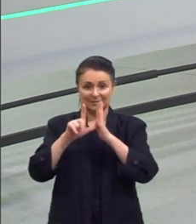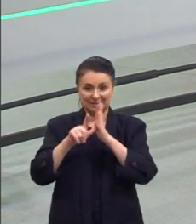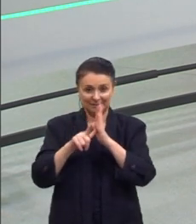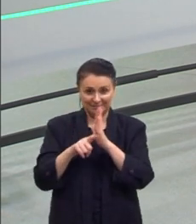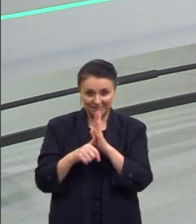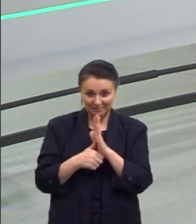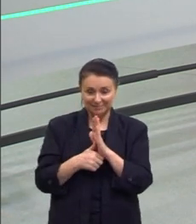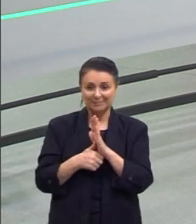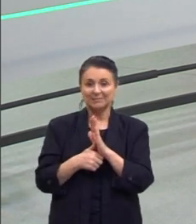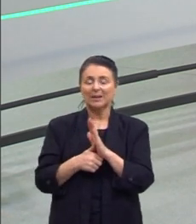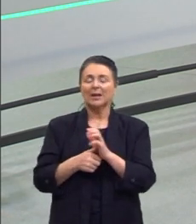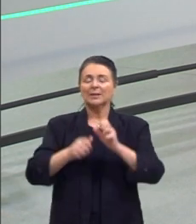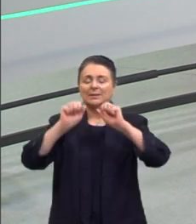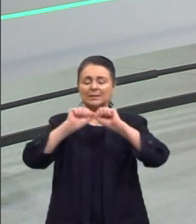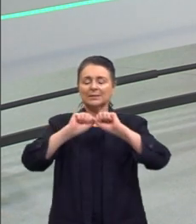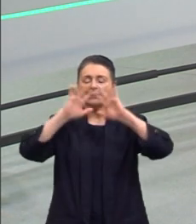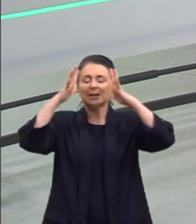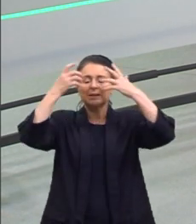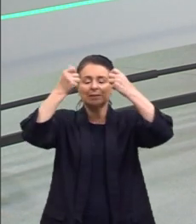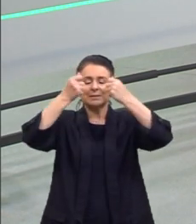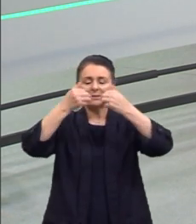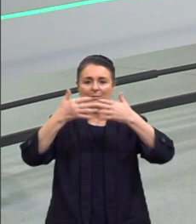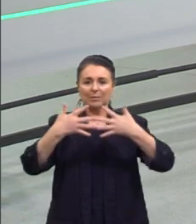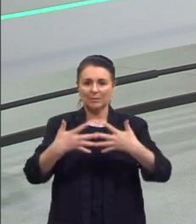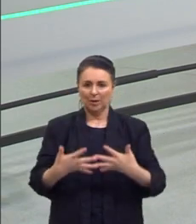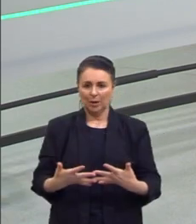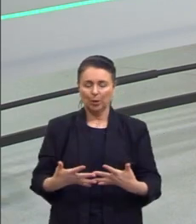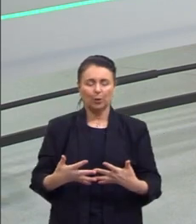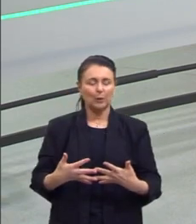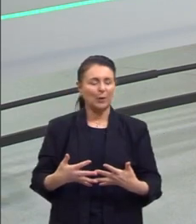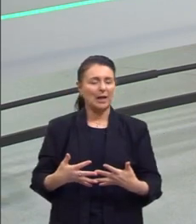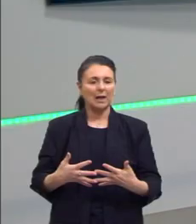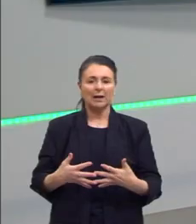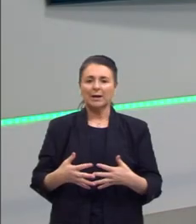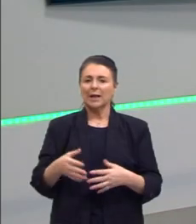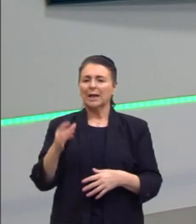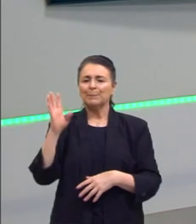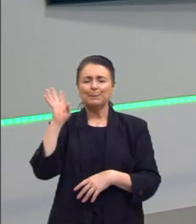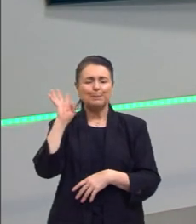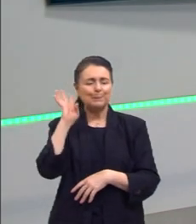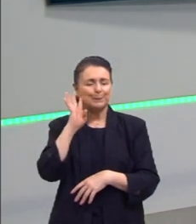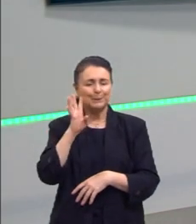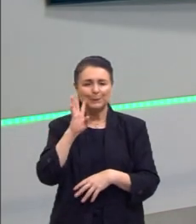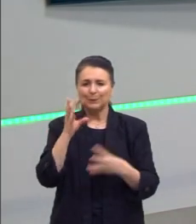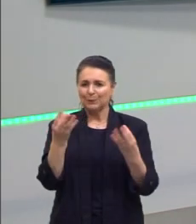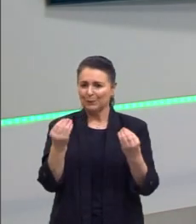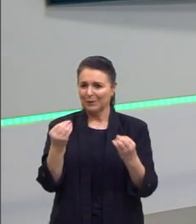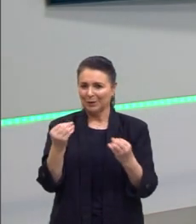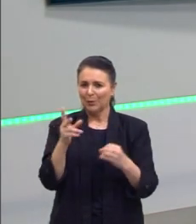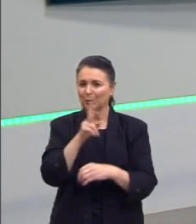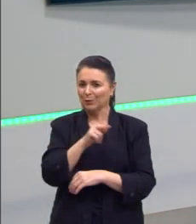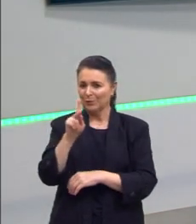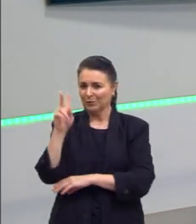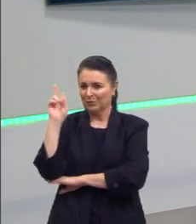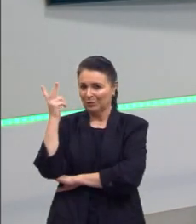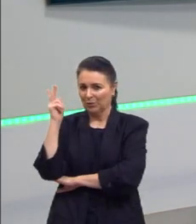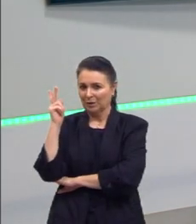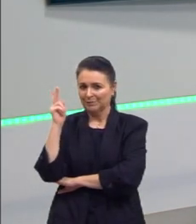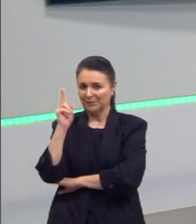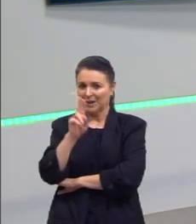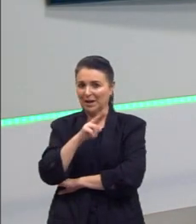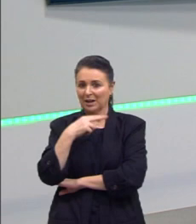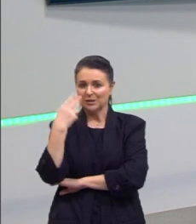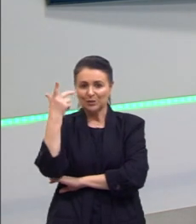depois desses esclarecimentos excepcionais do professor Lucas, do componente de história, a gente já consegue